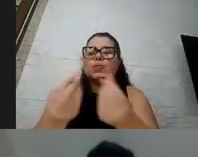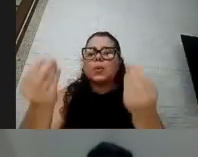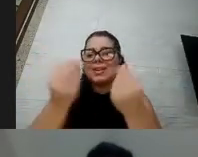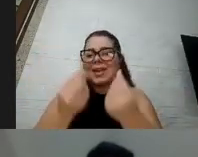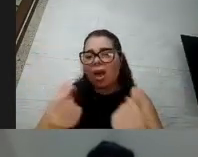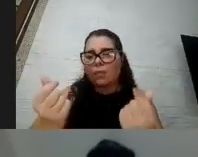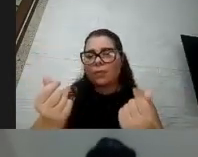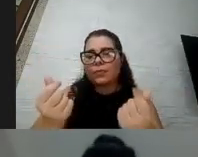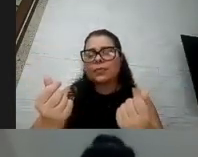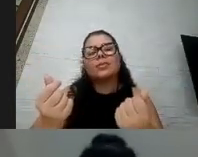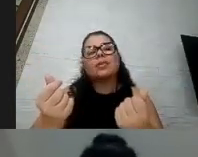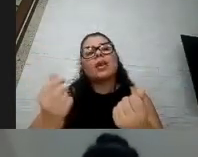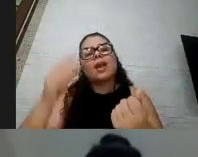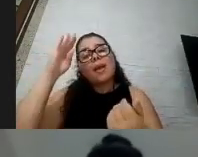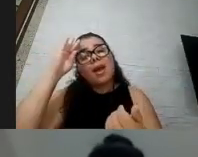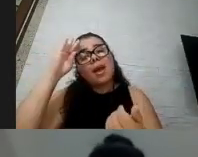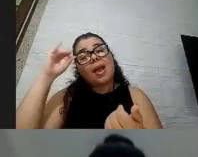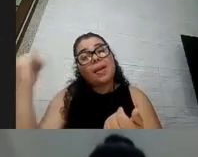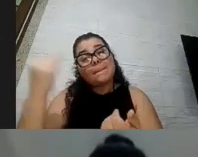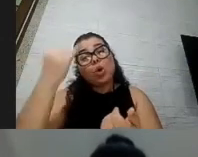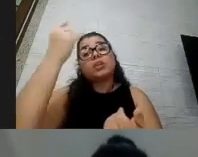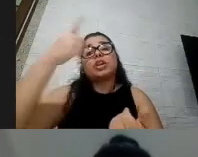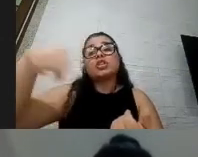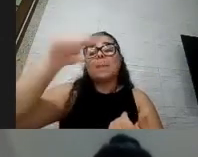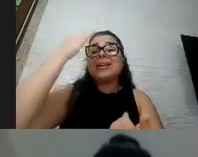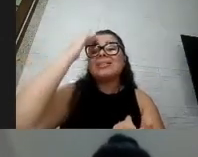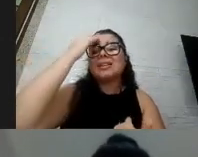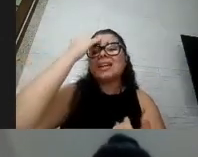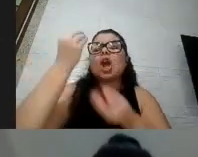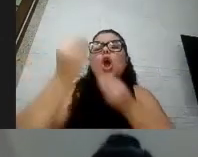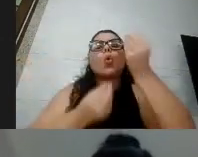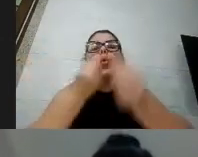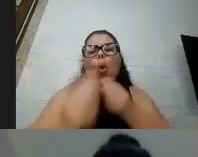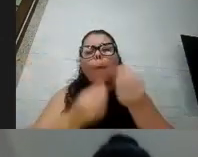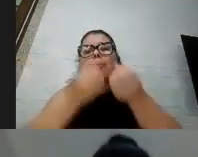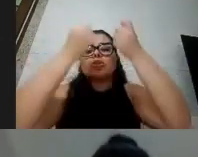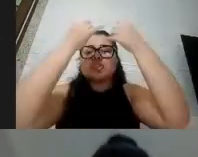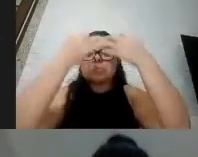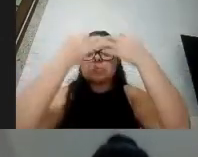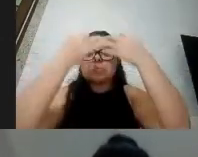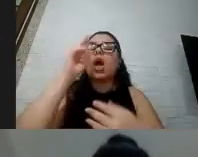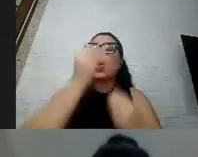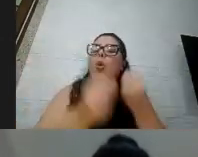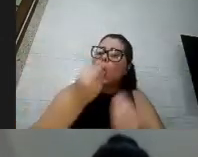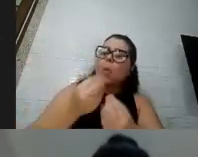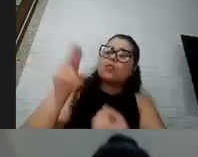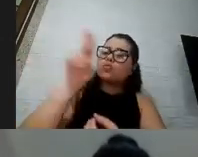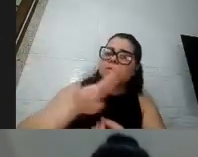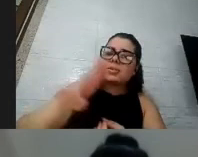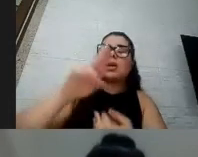é importante para você entender também a melhor abordagem que você vai fazer para o uso desse tipo de coisa que até para a gente